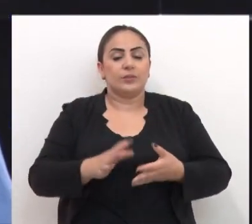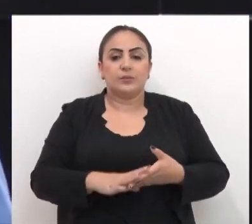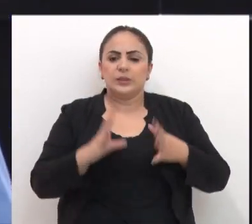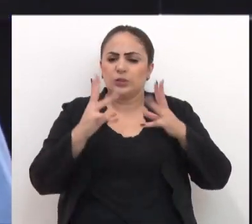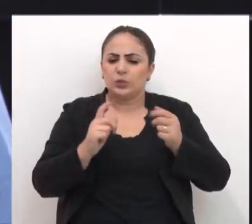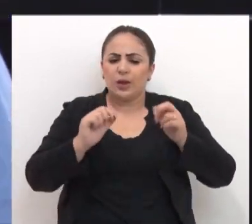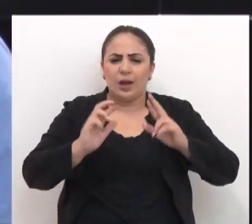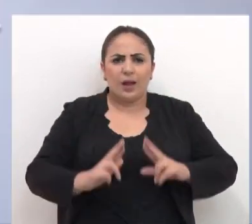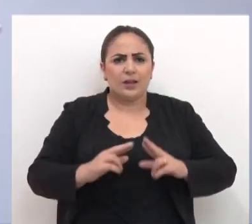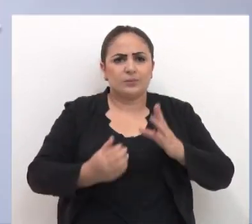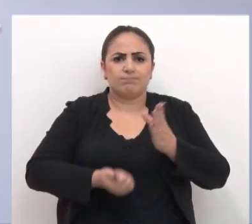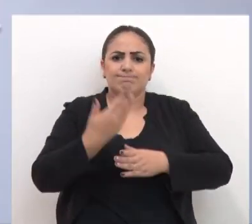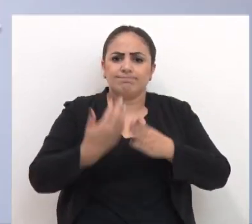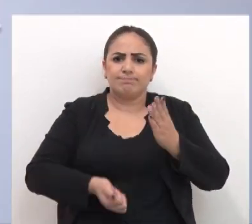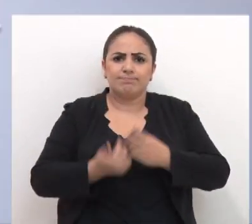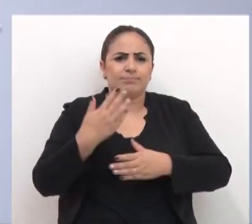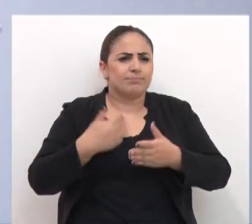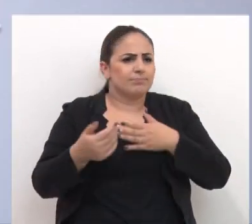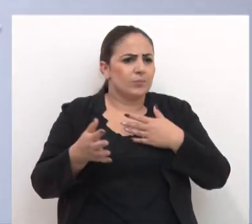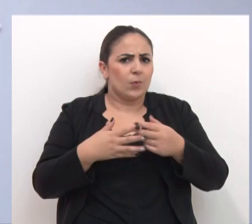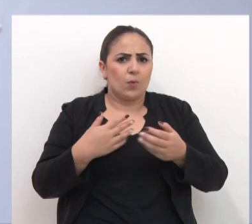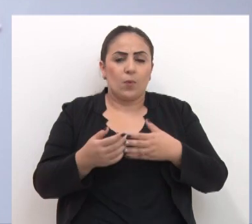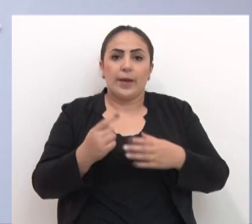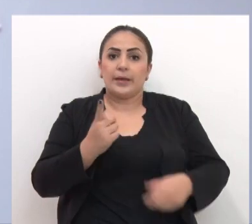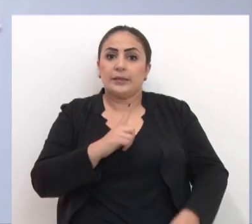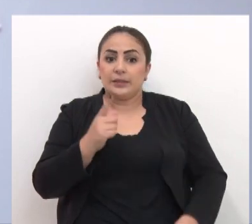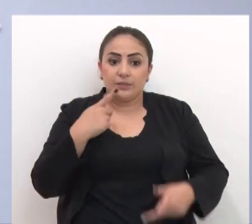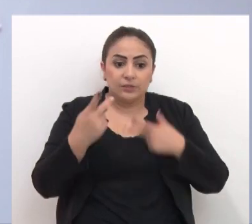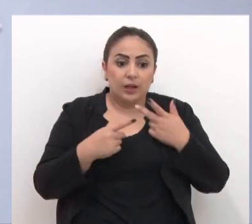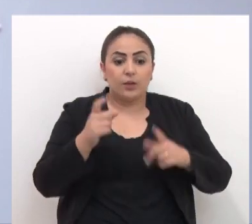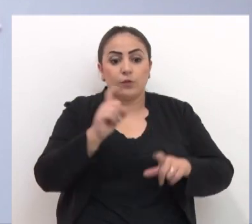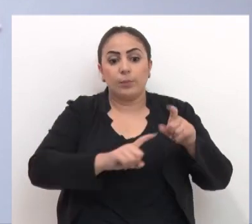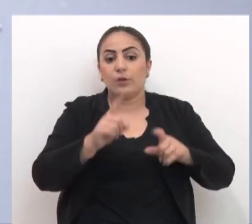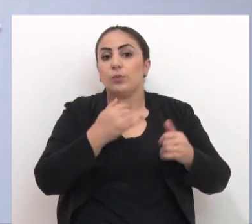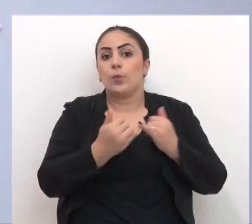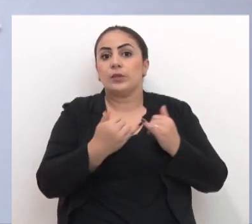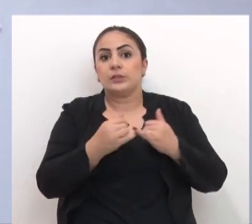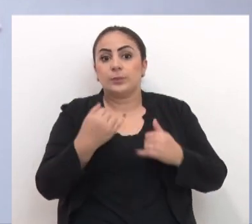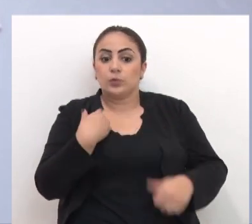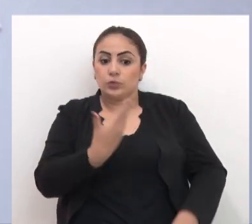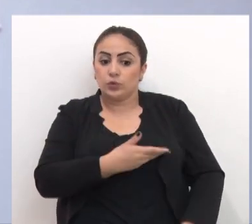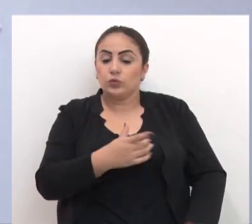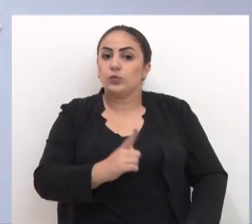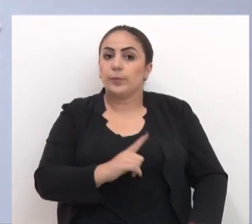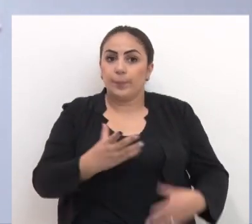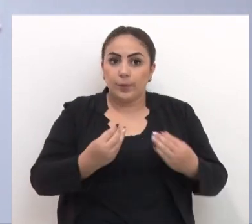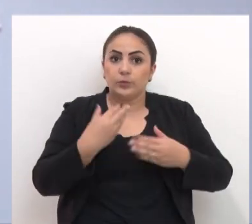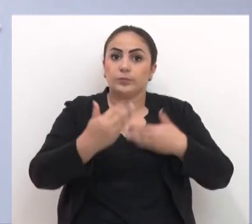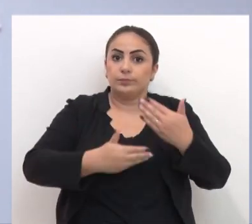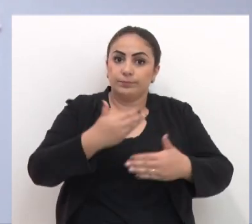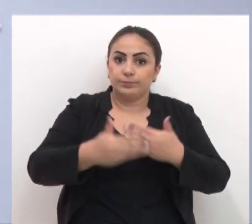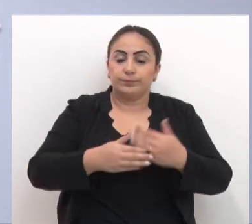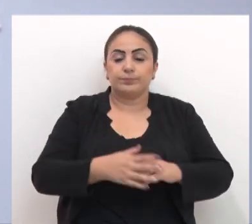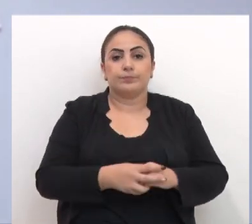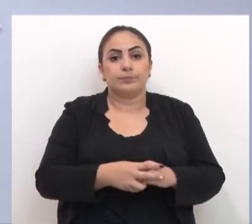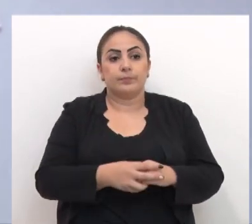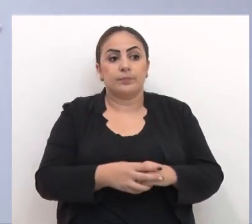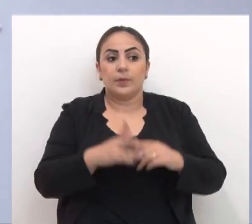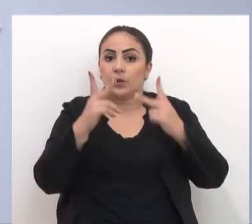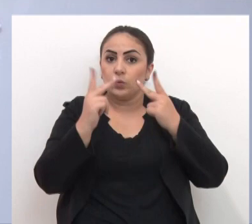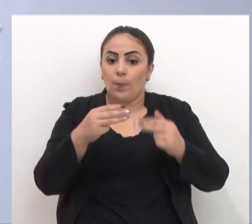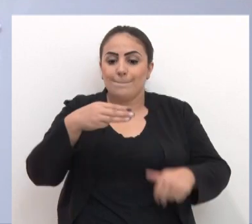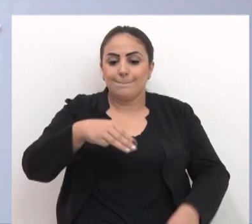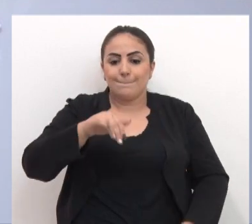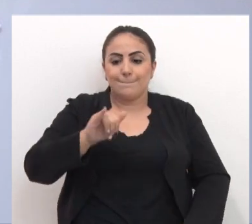pela tecnologia. Em todos os segmentos de produção qualquer que seja eu citei informática por exemplo tivemos grandes